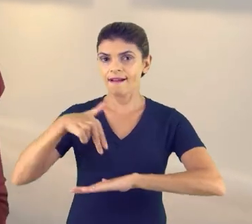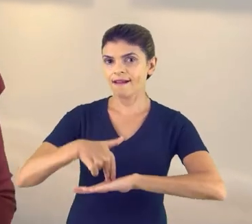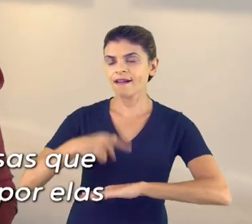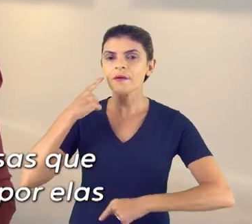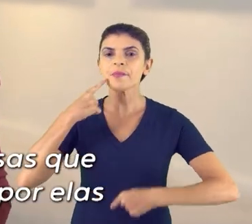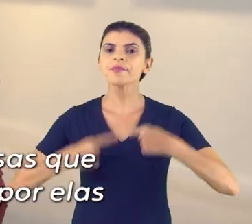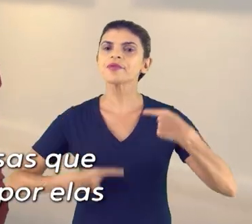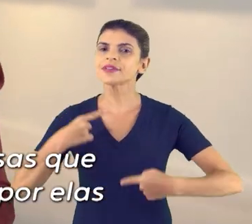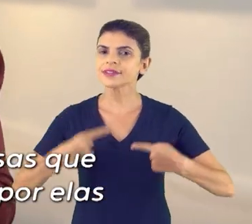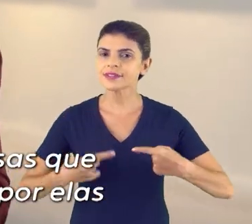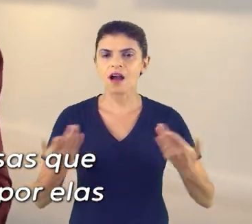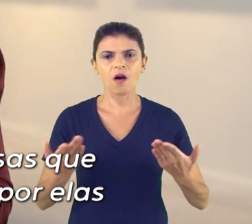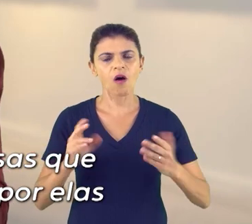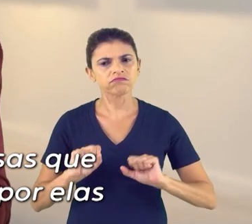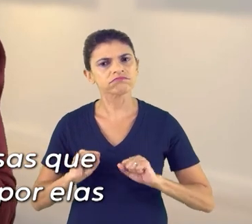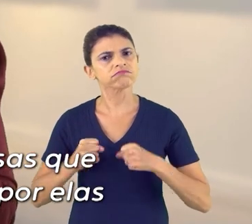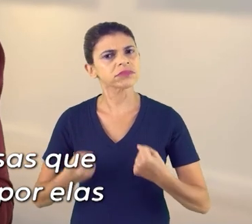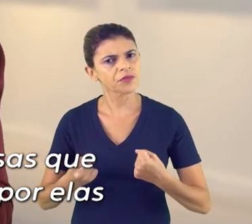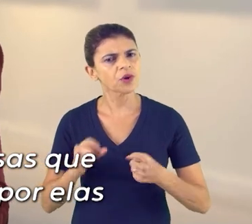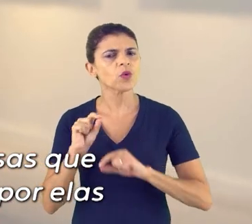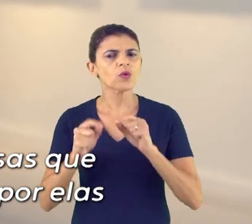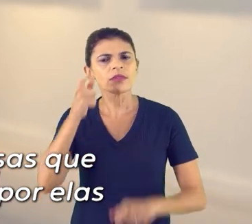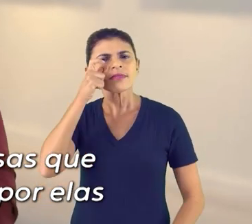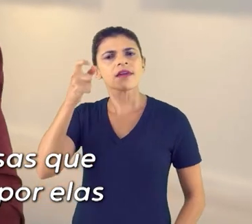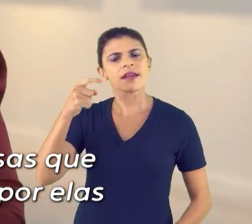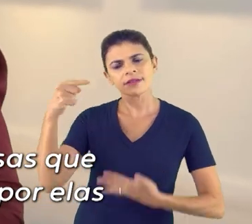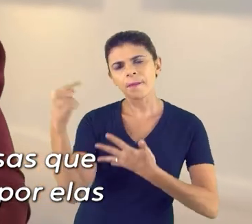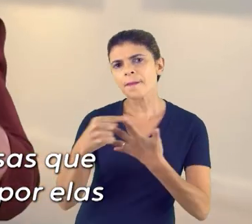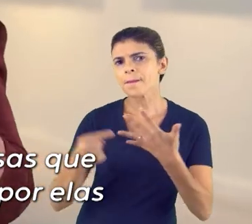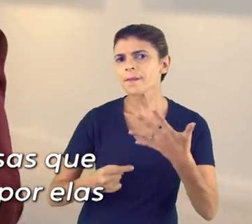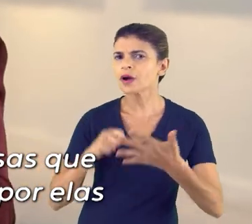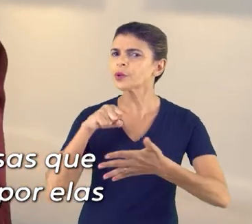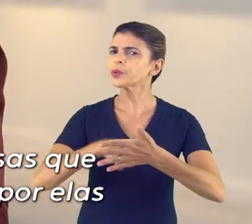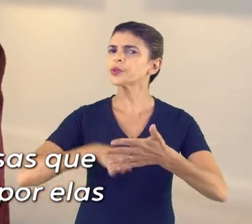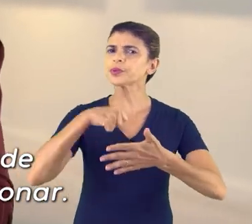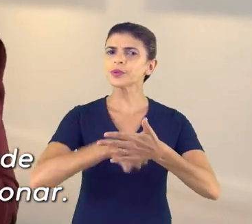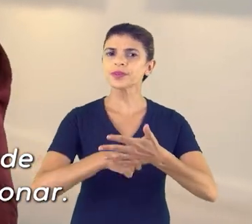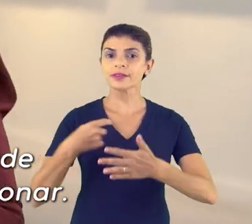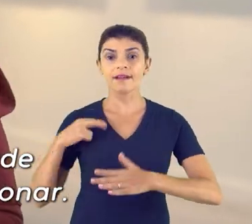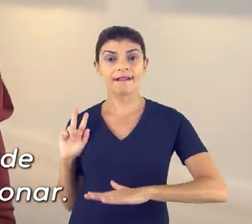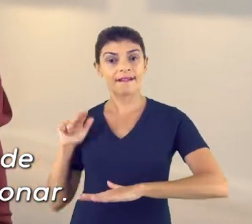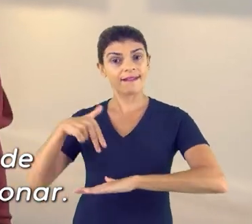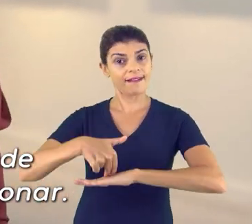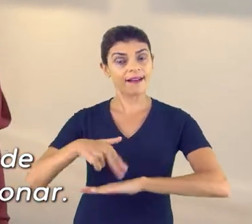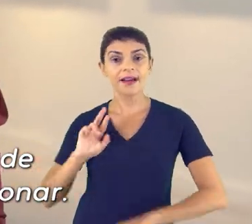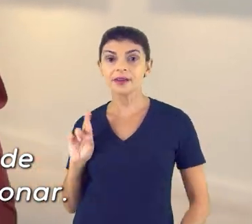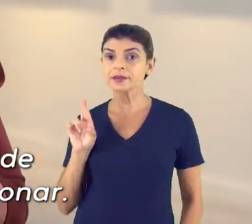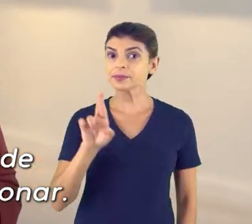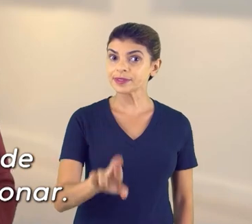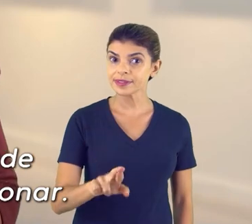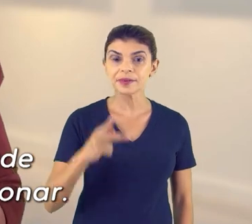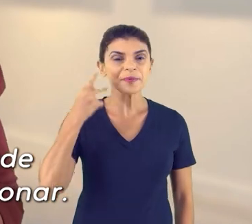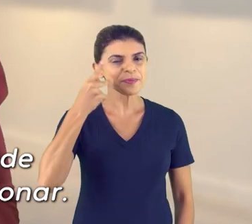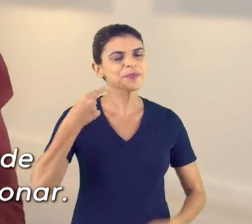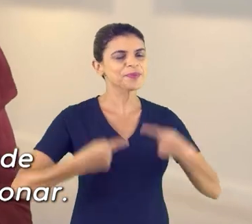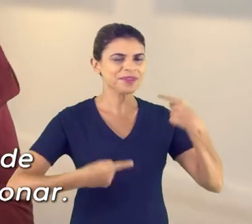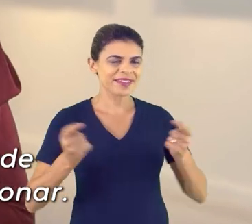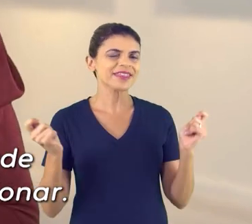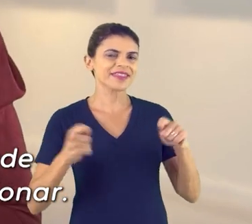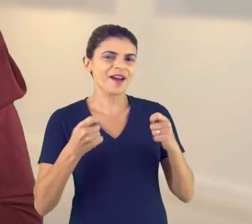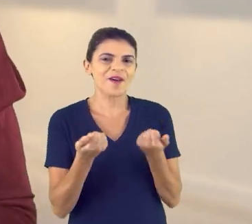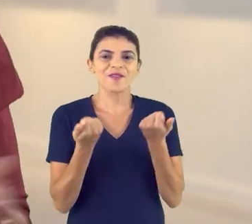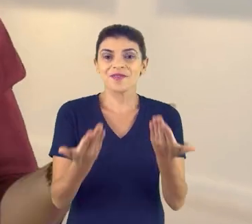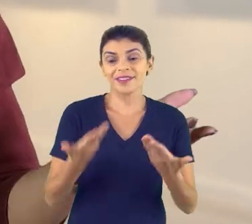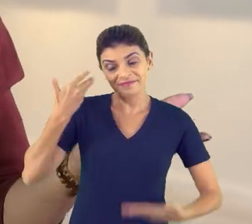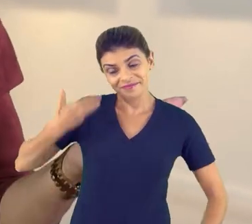política. É hora de tomar partido das causas que realmente nos interessam e lutar por elas com toda a representatividade que só a política pode